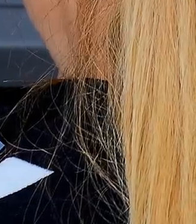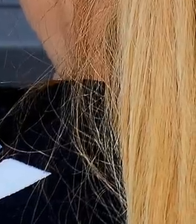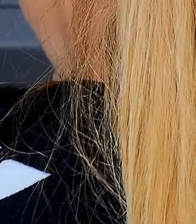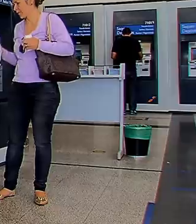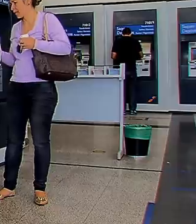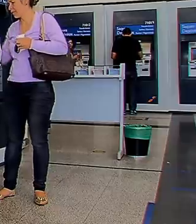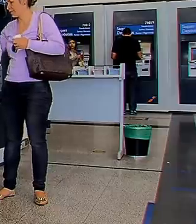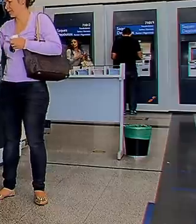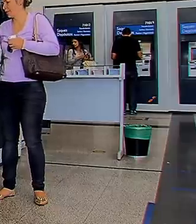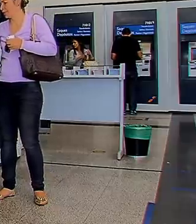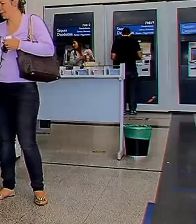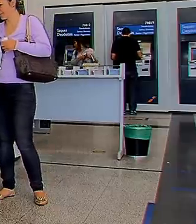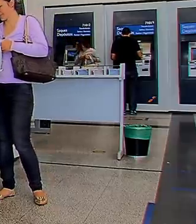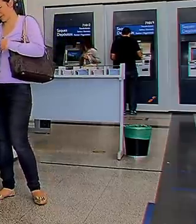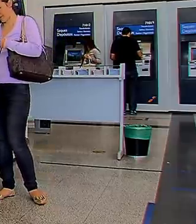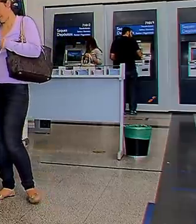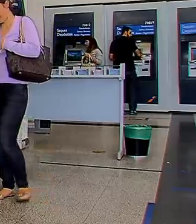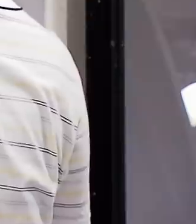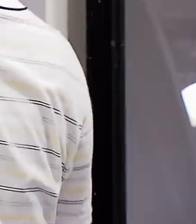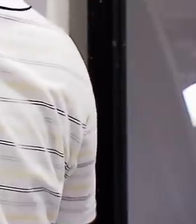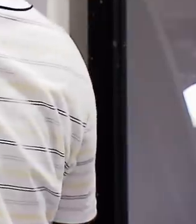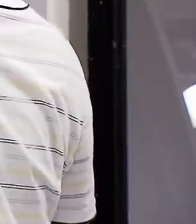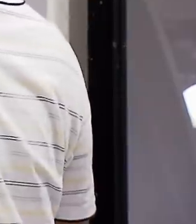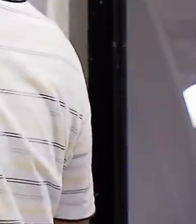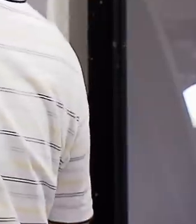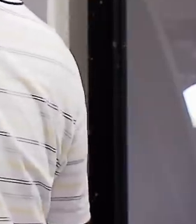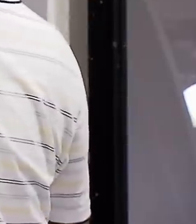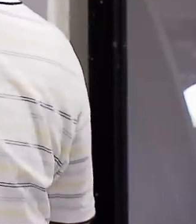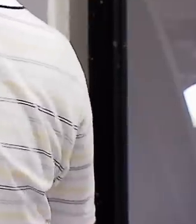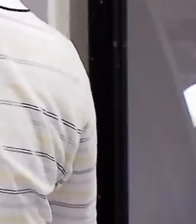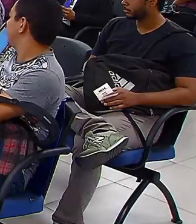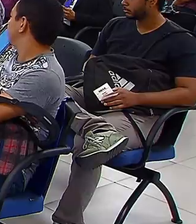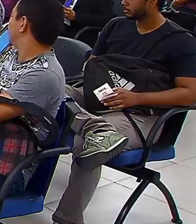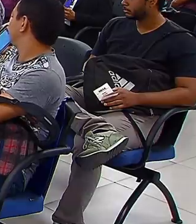O Brasil em Dia fica por aqui, O Brasil em Dia fica por aqui, acompanhe